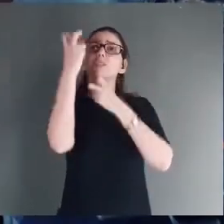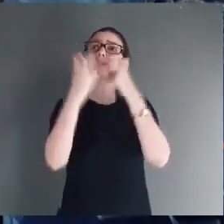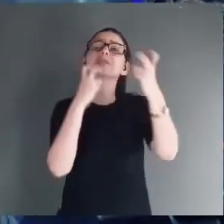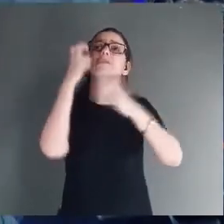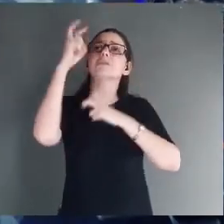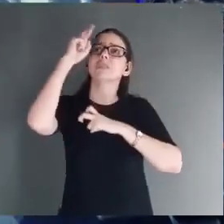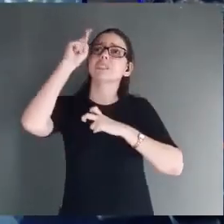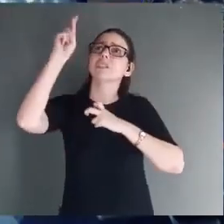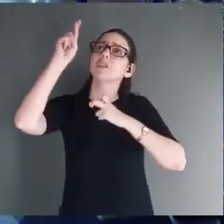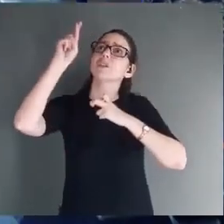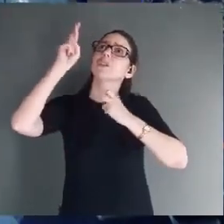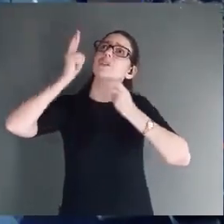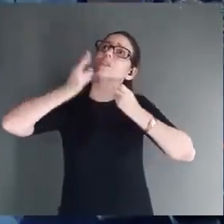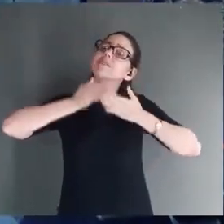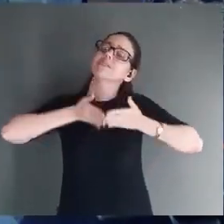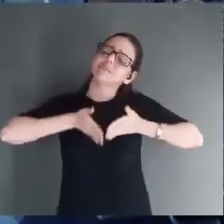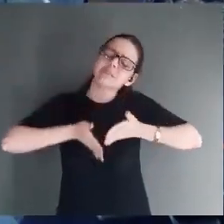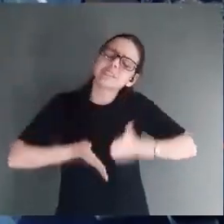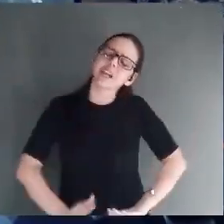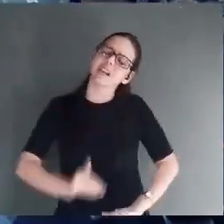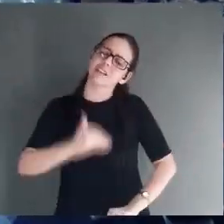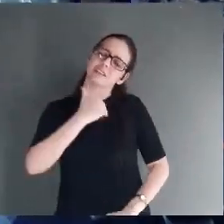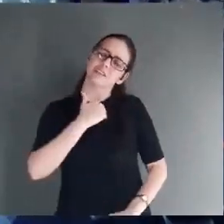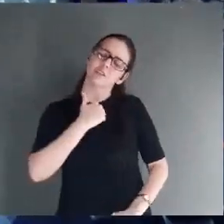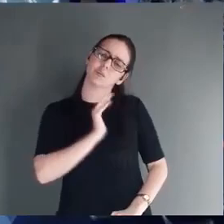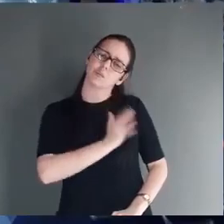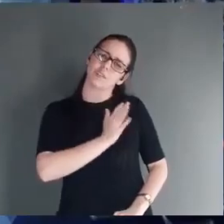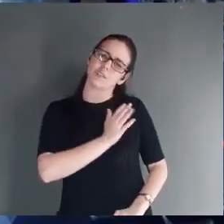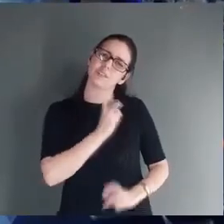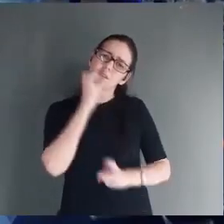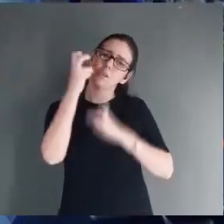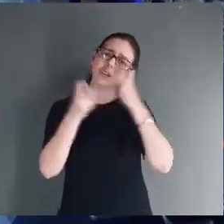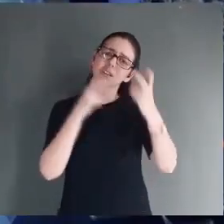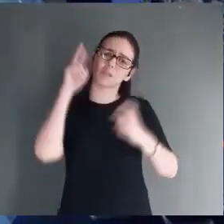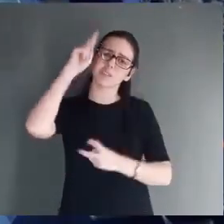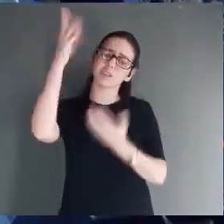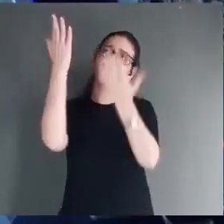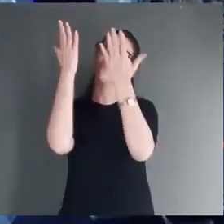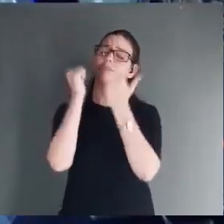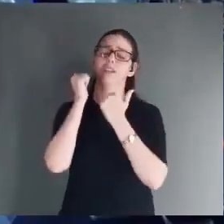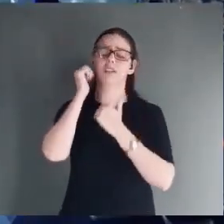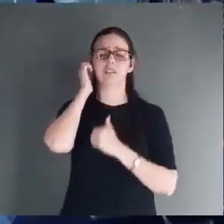nasça em mim. Nessa noite eu clamo ao Senhor. Que o Senhor venha.